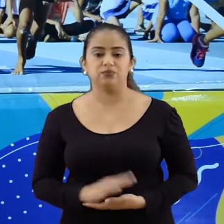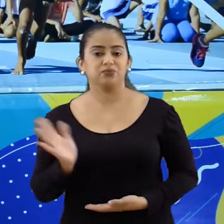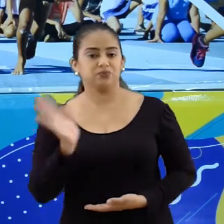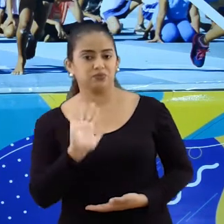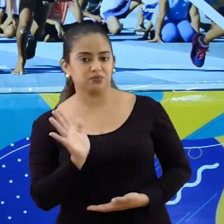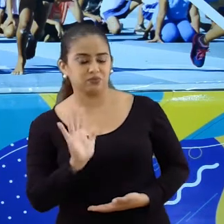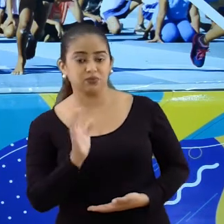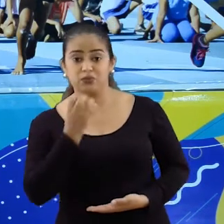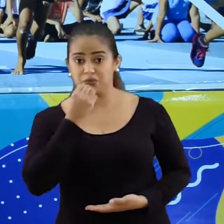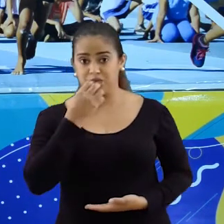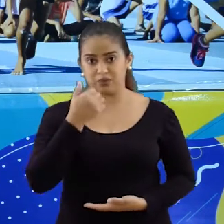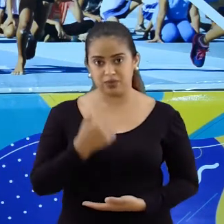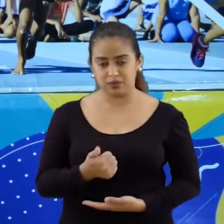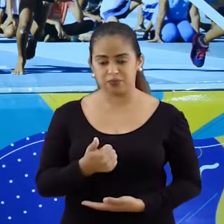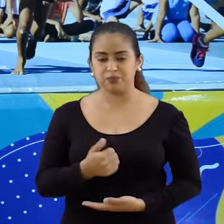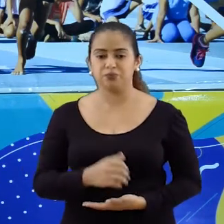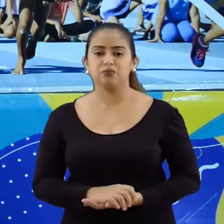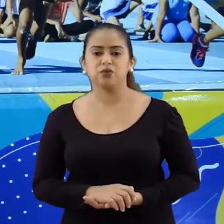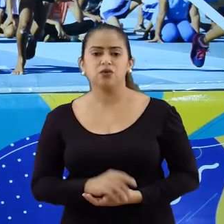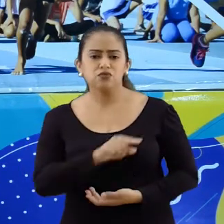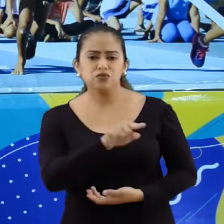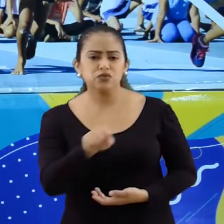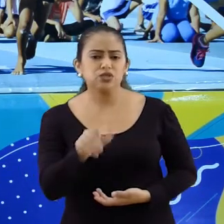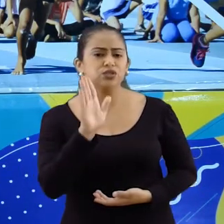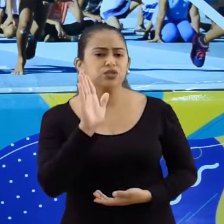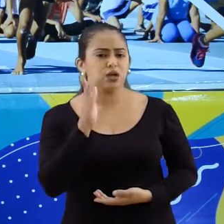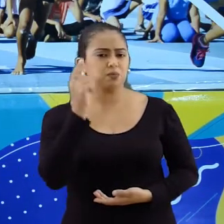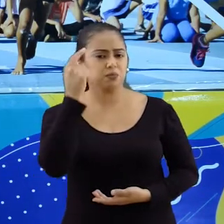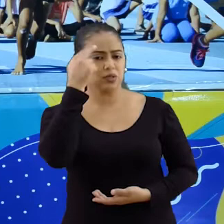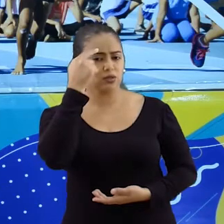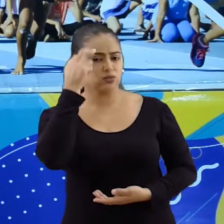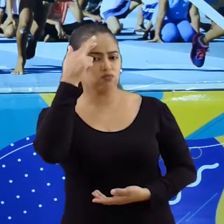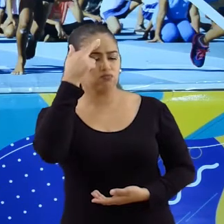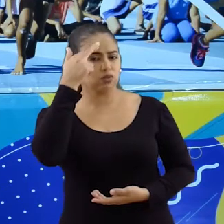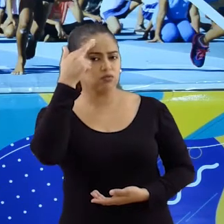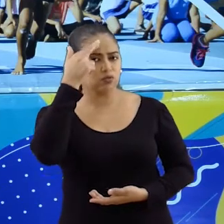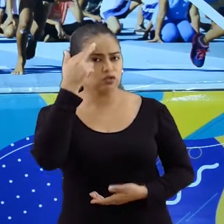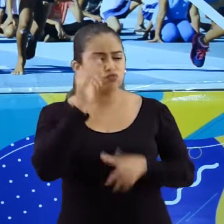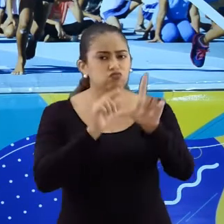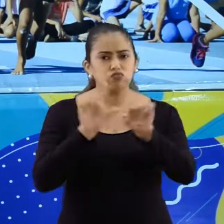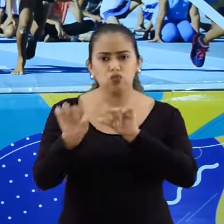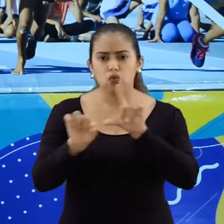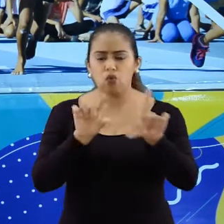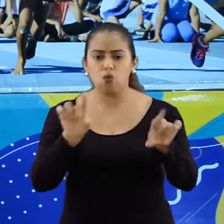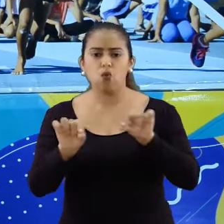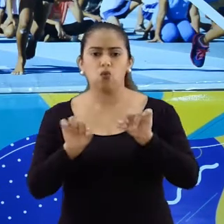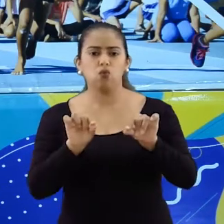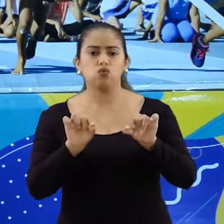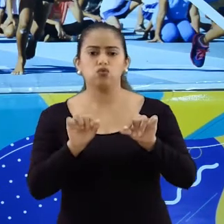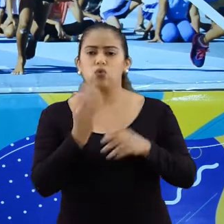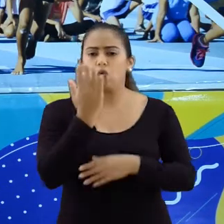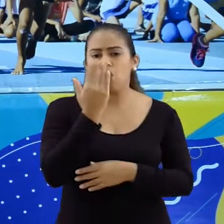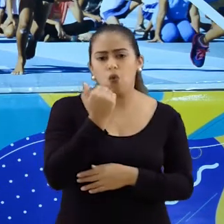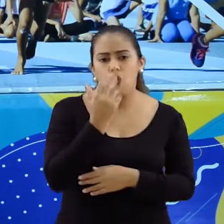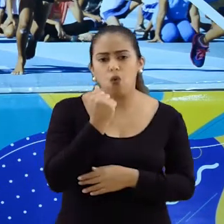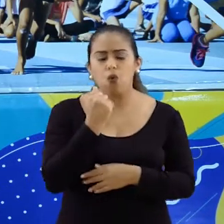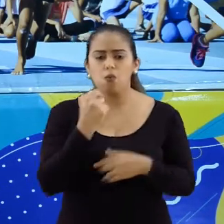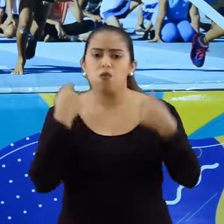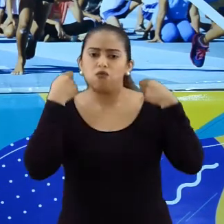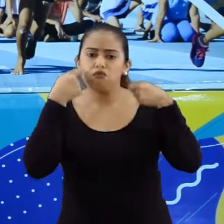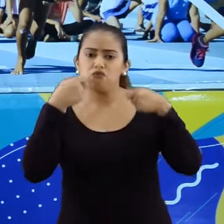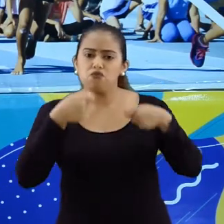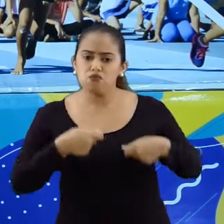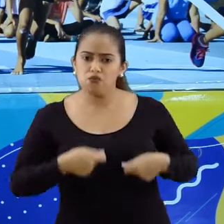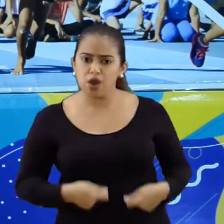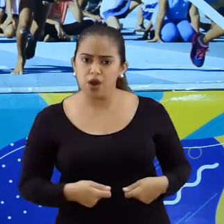Olá, tudo bem? Você parou para pensar sobre os gostos, o que você come, veste e